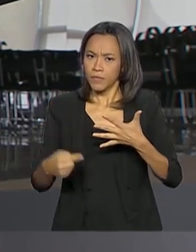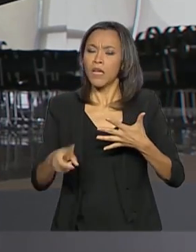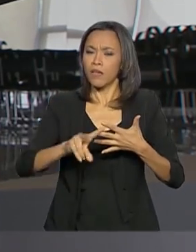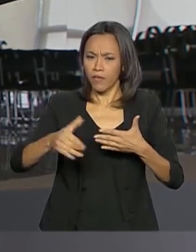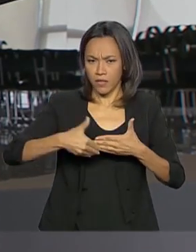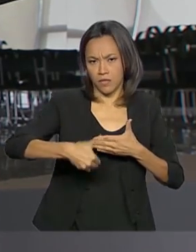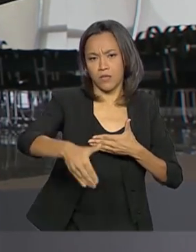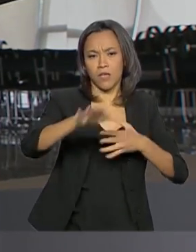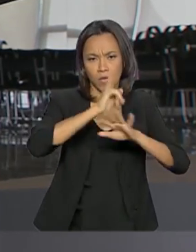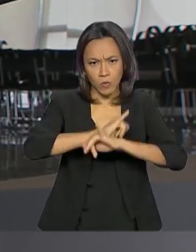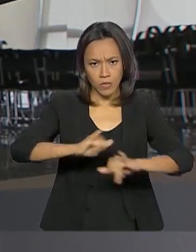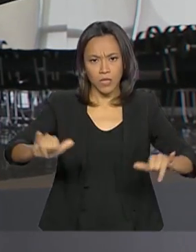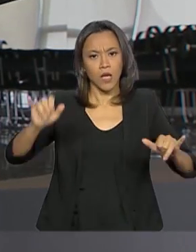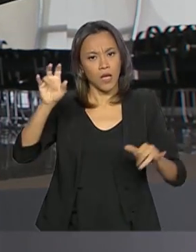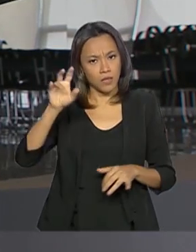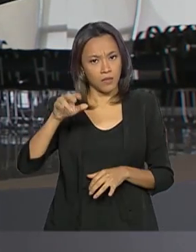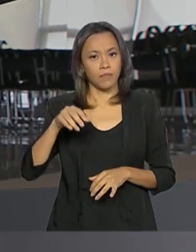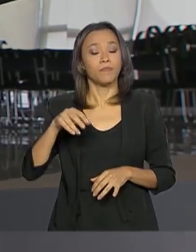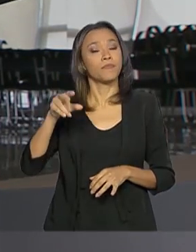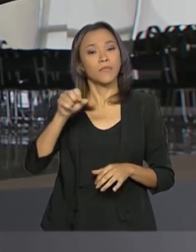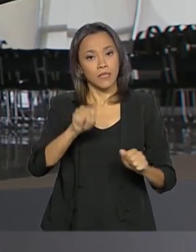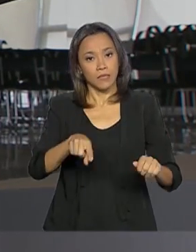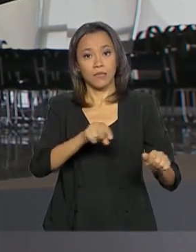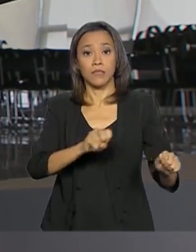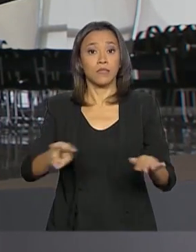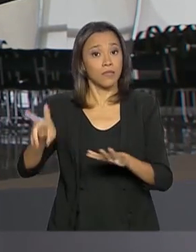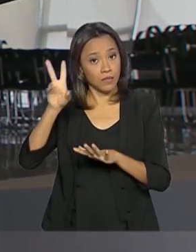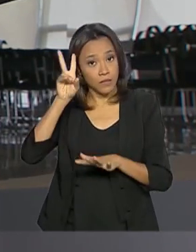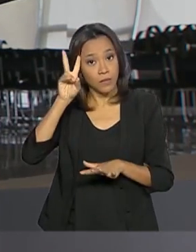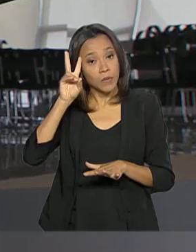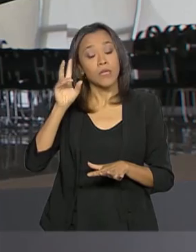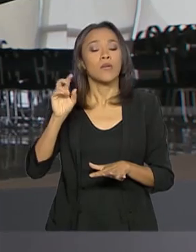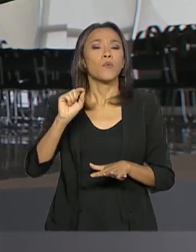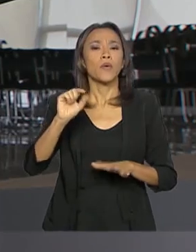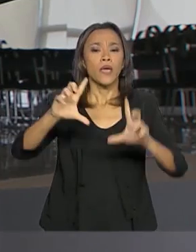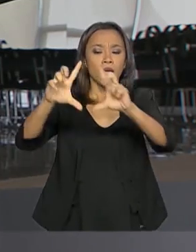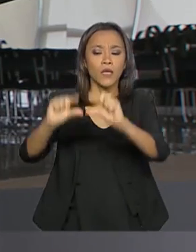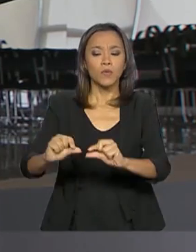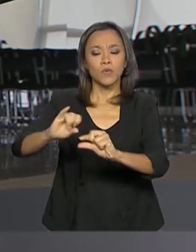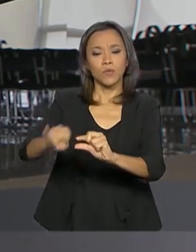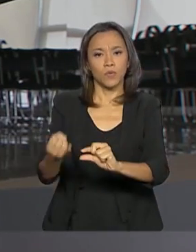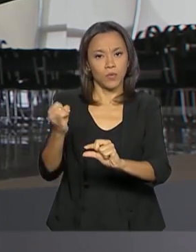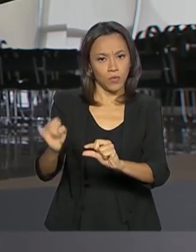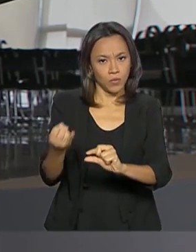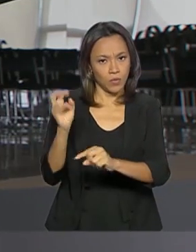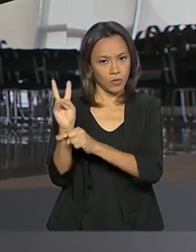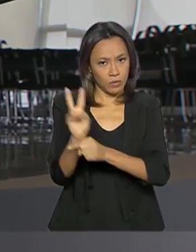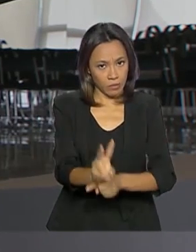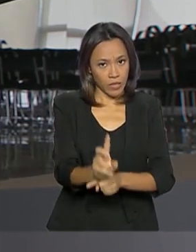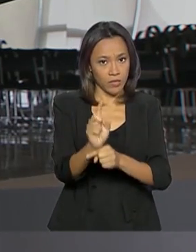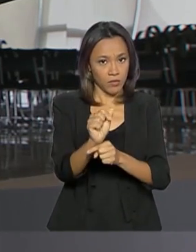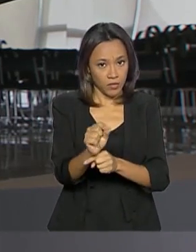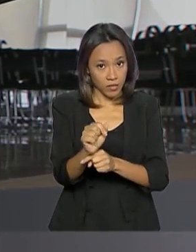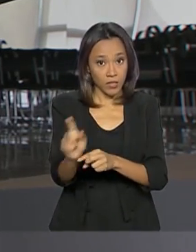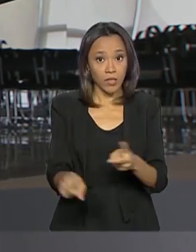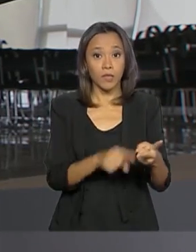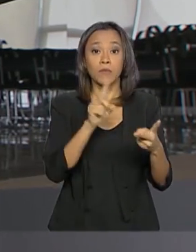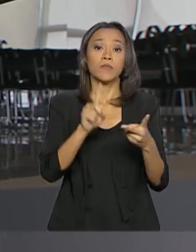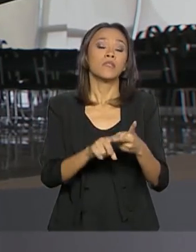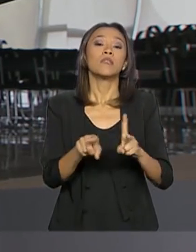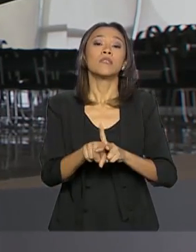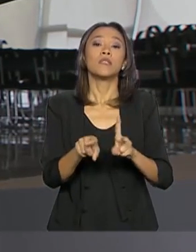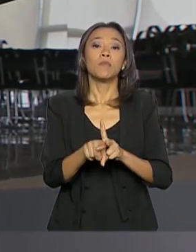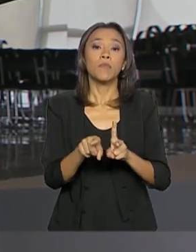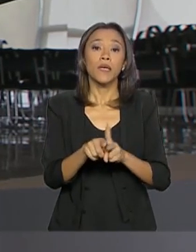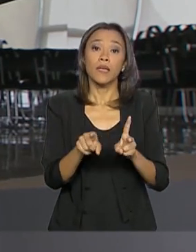nesta segunda-feira. Uma delas, ele adiantou, é reduzir os juros dos empréstimos consignados e ampliar as margens